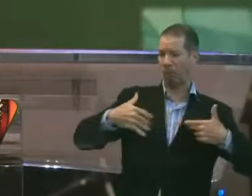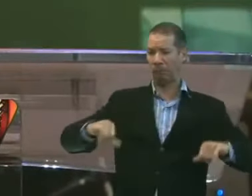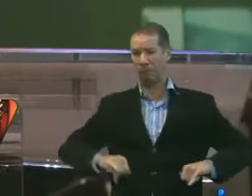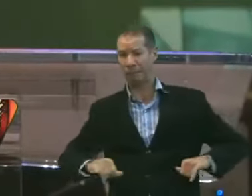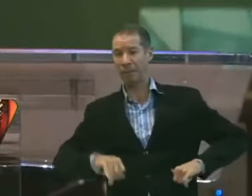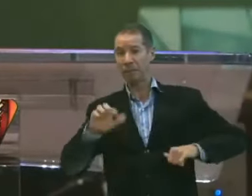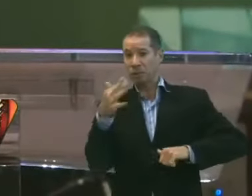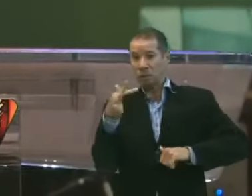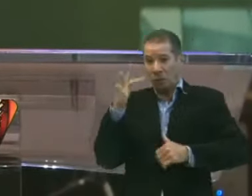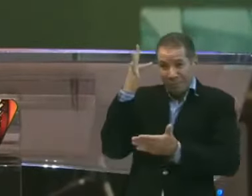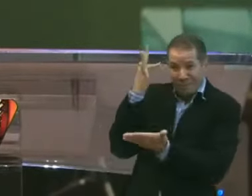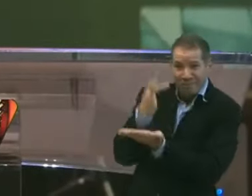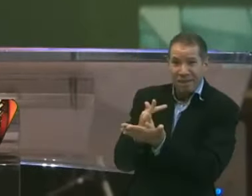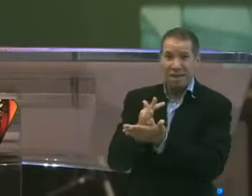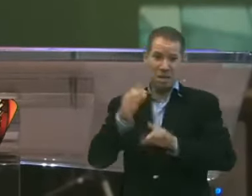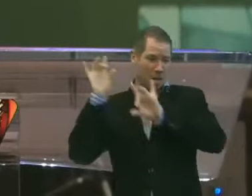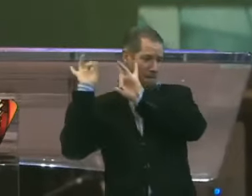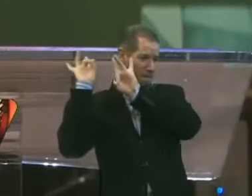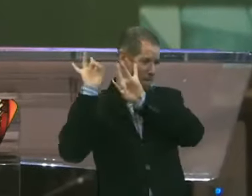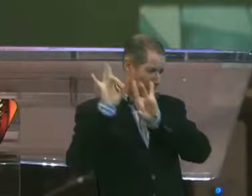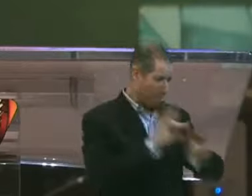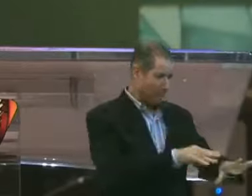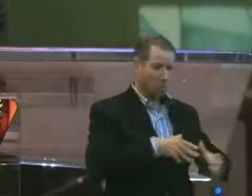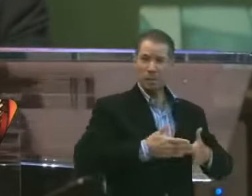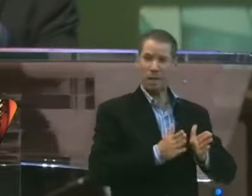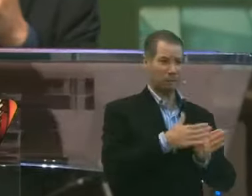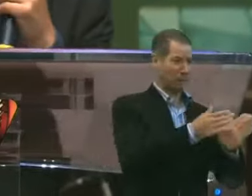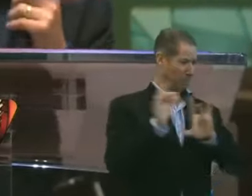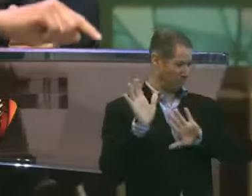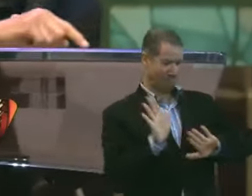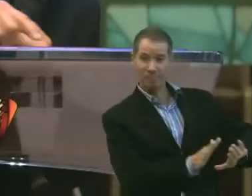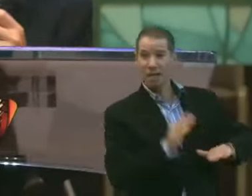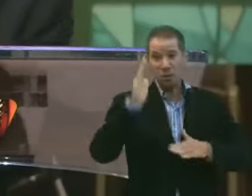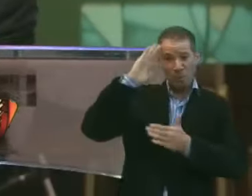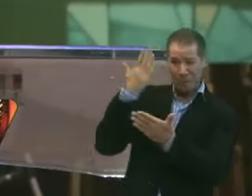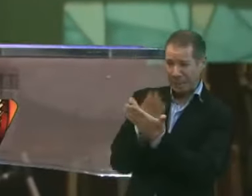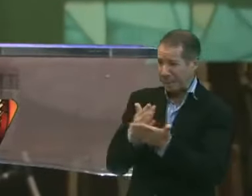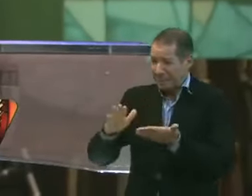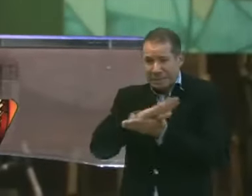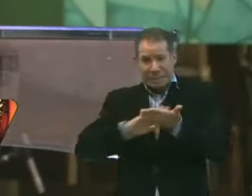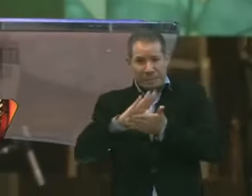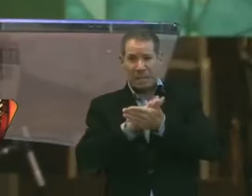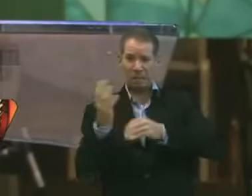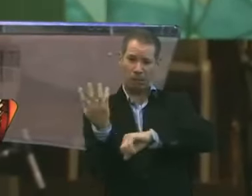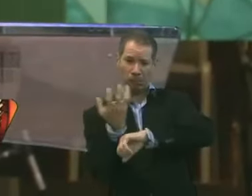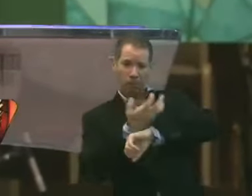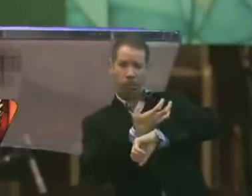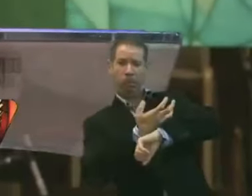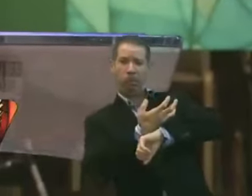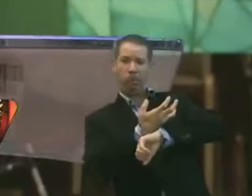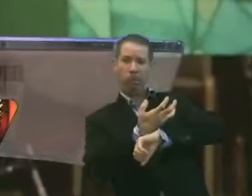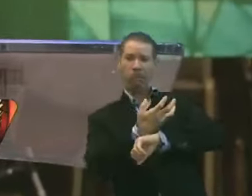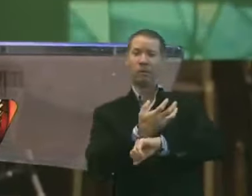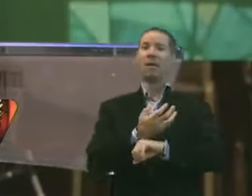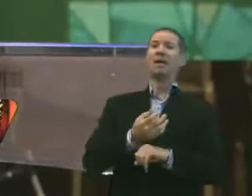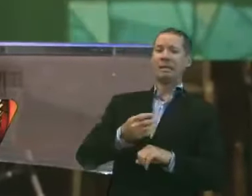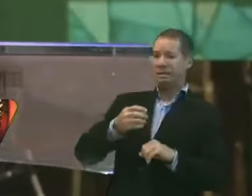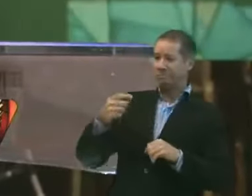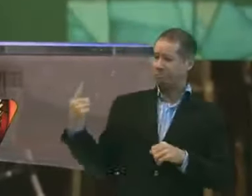sem fé, que abandonaram o caminho, que não creem mais em nada, que estão se sentindo vazios,